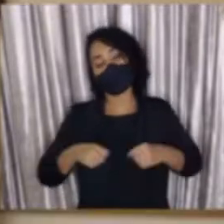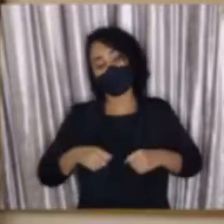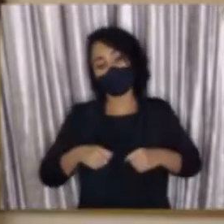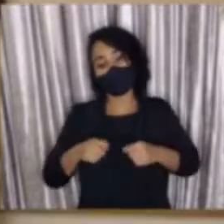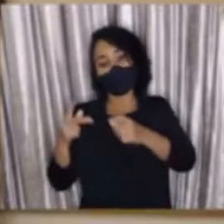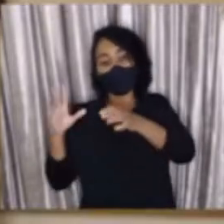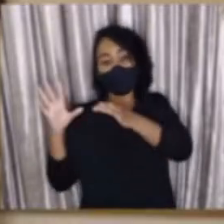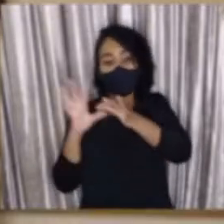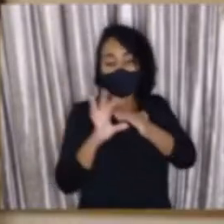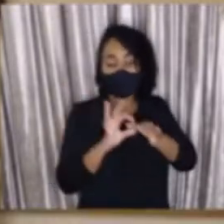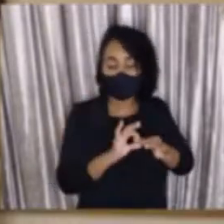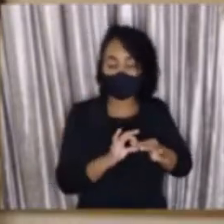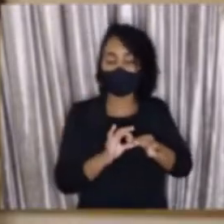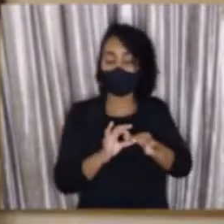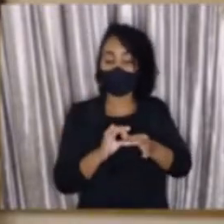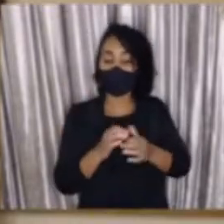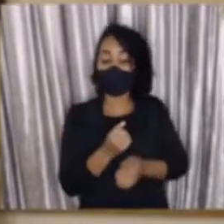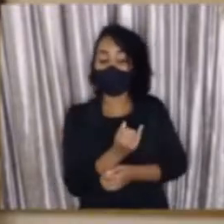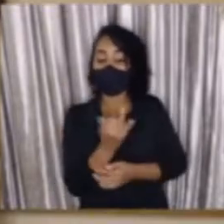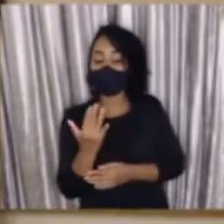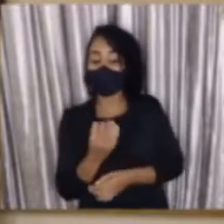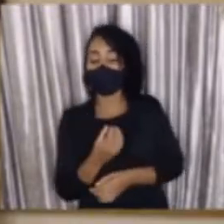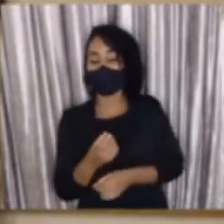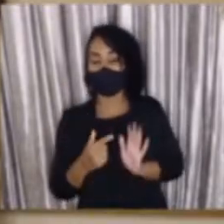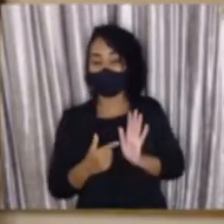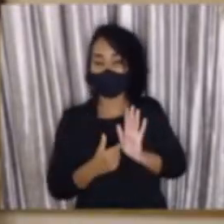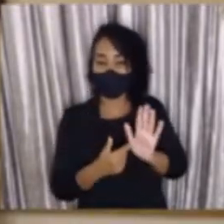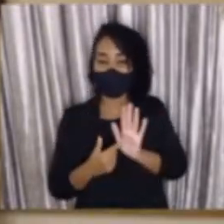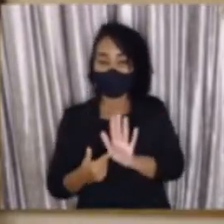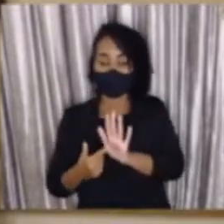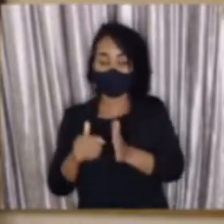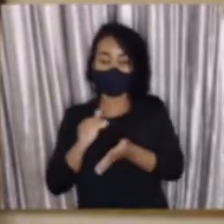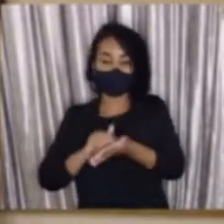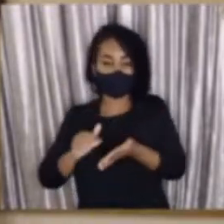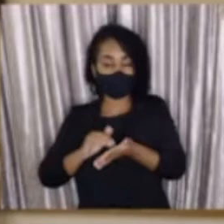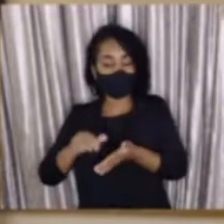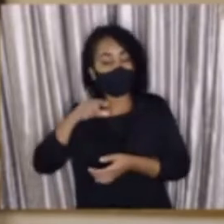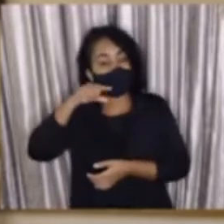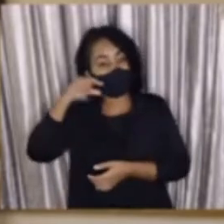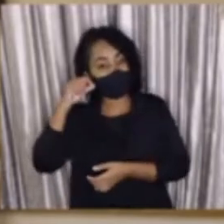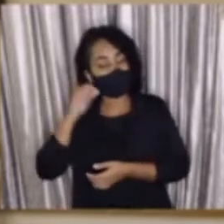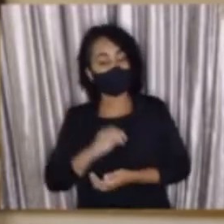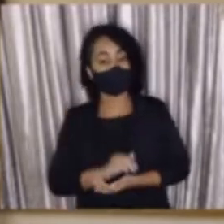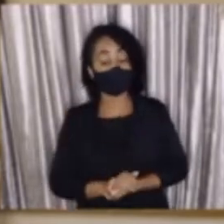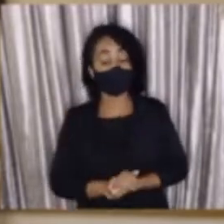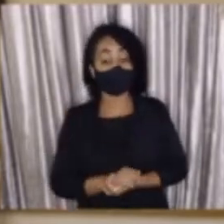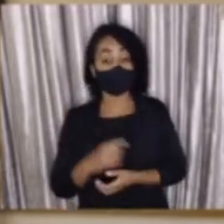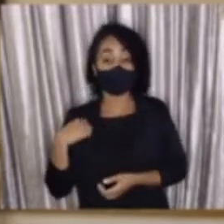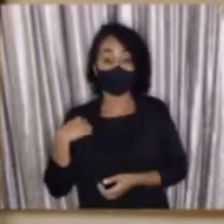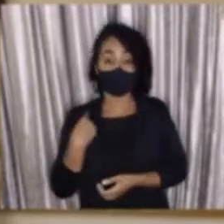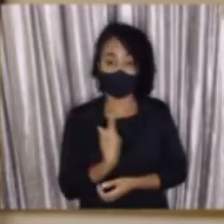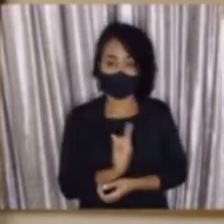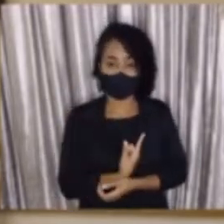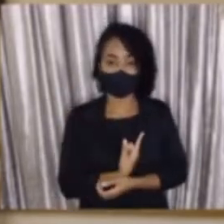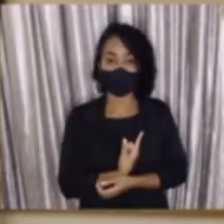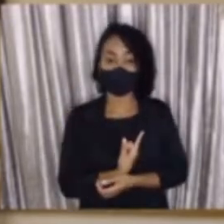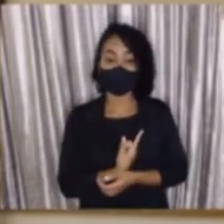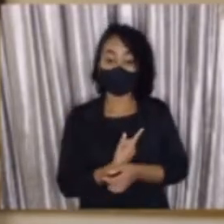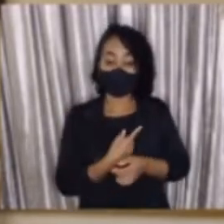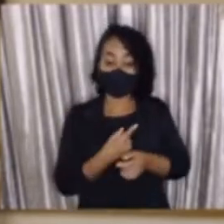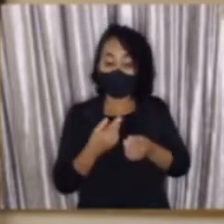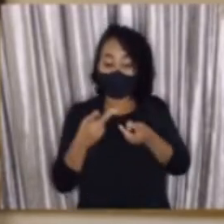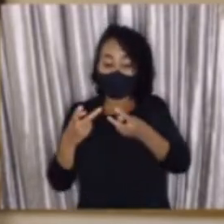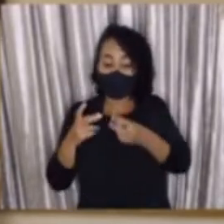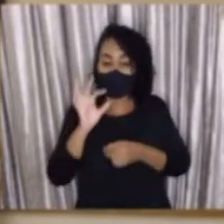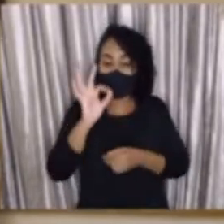graças ao cenário favorável dos números da saúde que foram apresentados pelo nosso secretário André Longo, em que a gente está nos